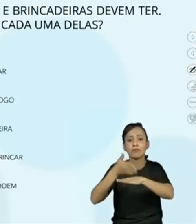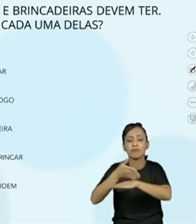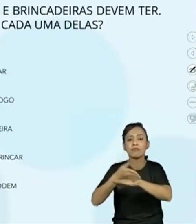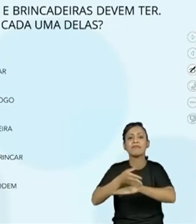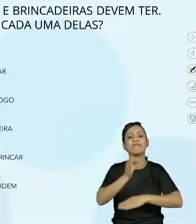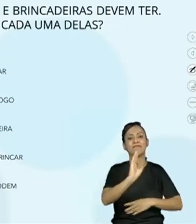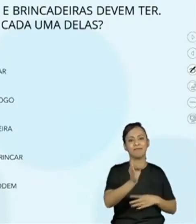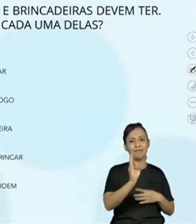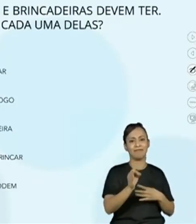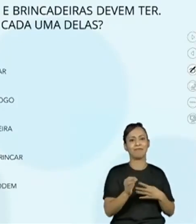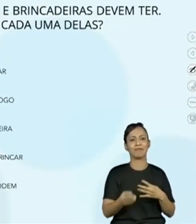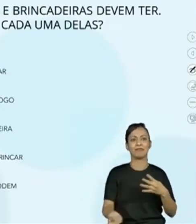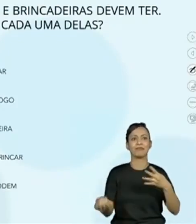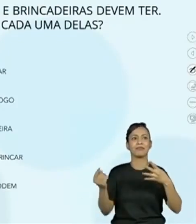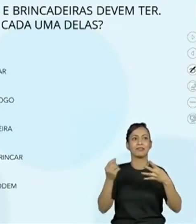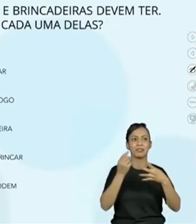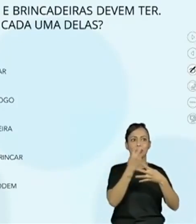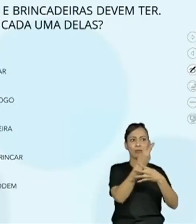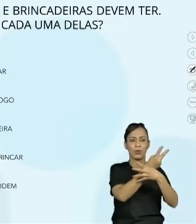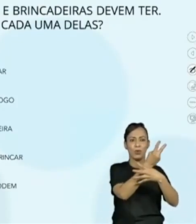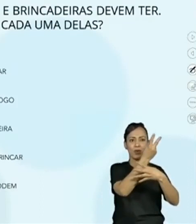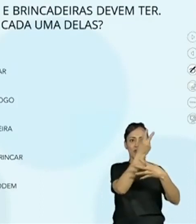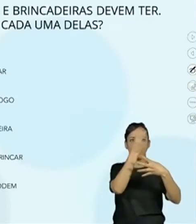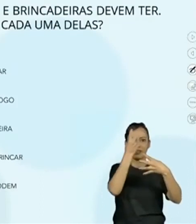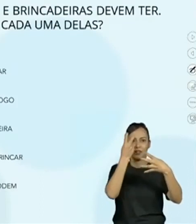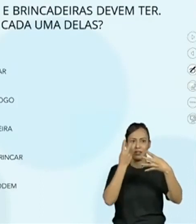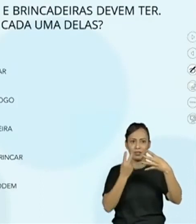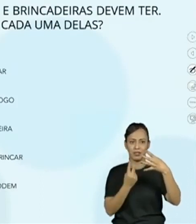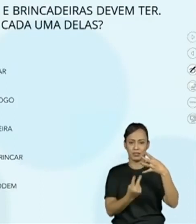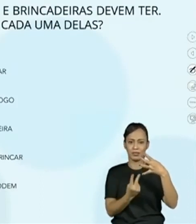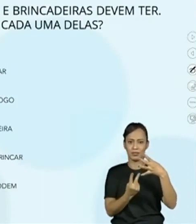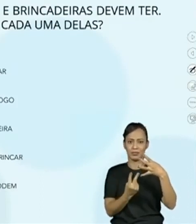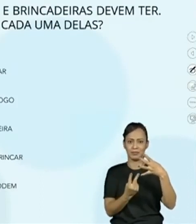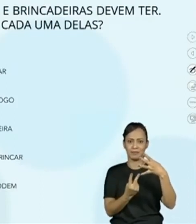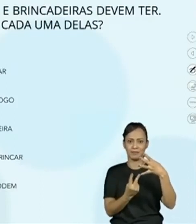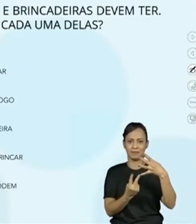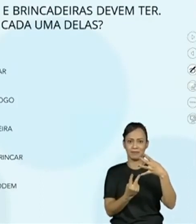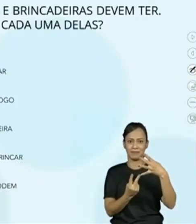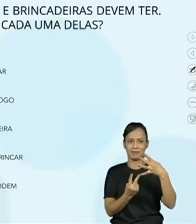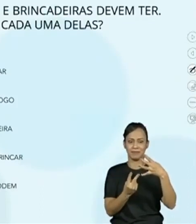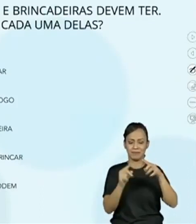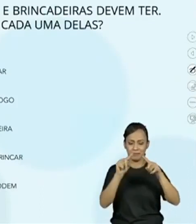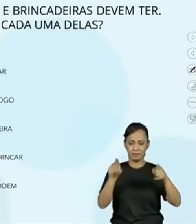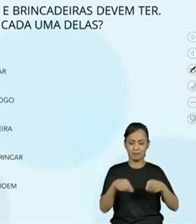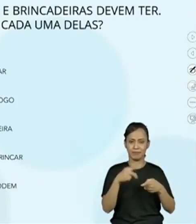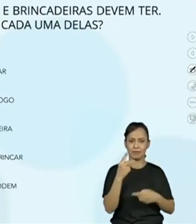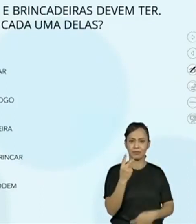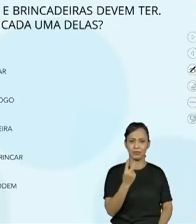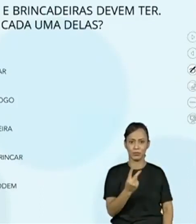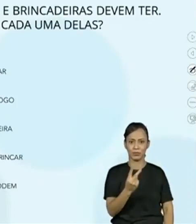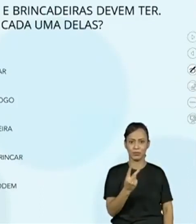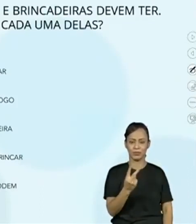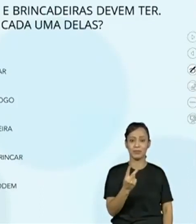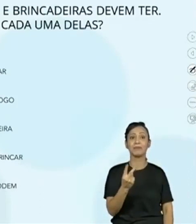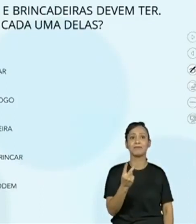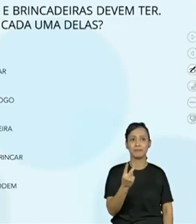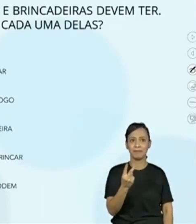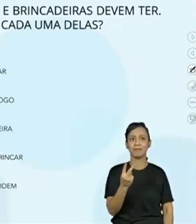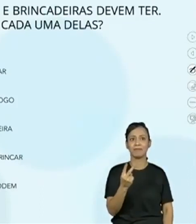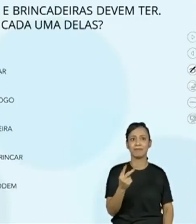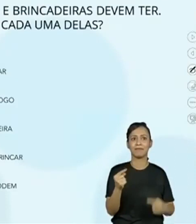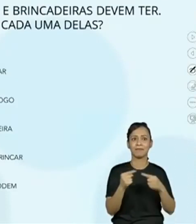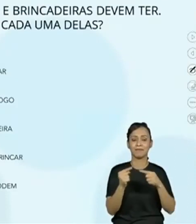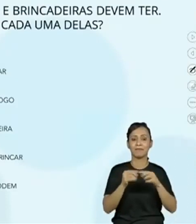Muito bem. Então, a gente vai colocar aqui, turminha, 2. O número de participantes informa quantas